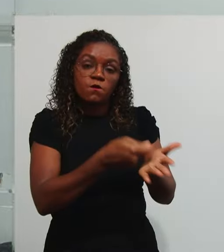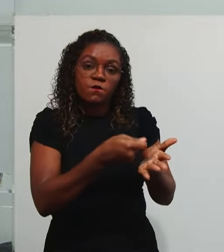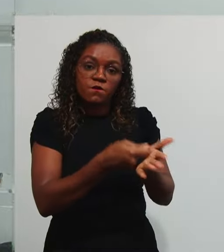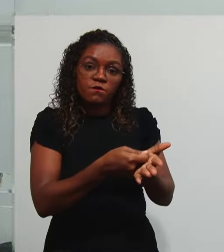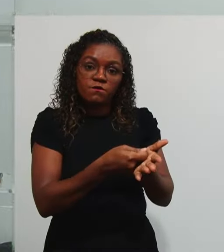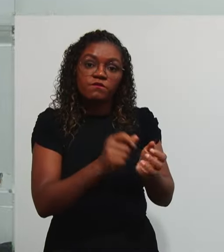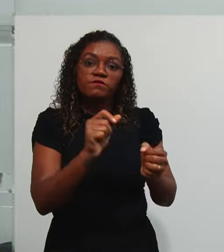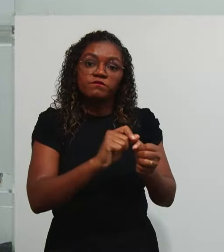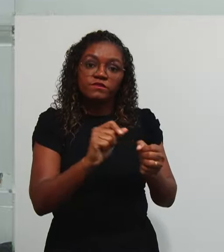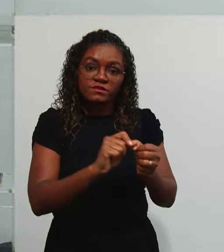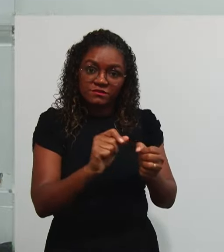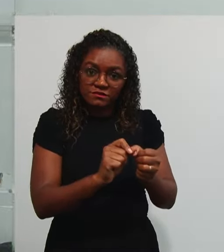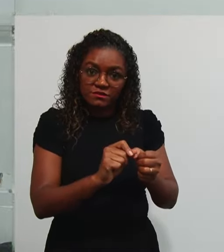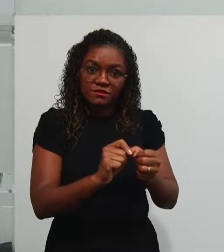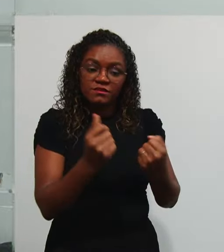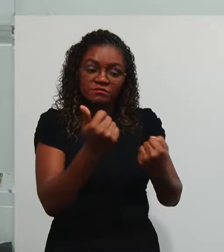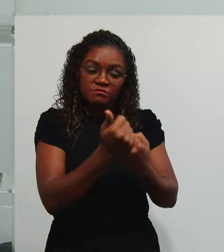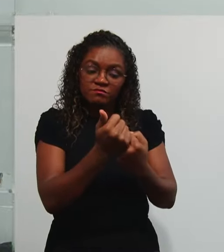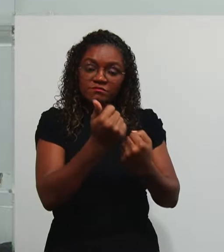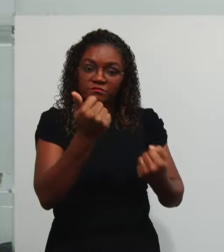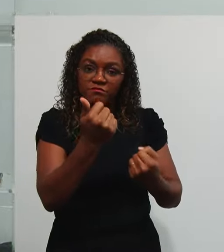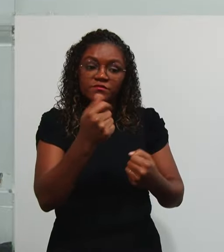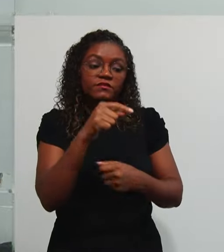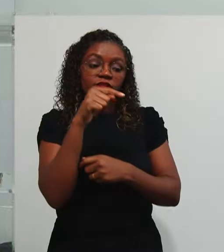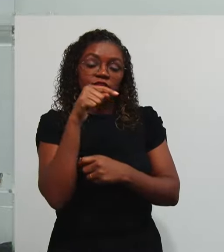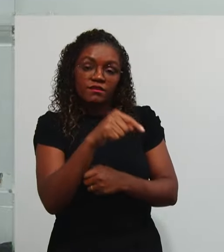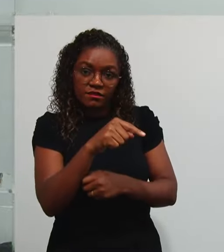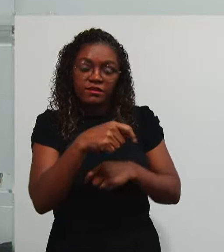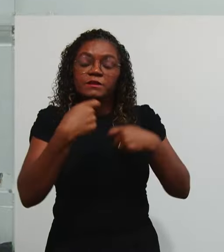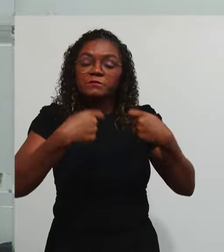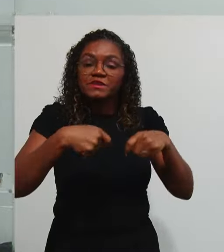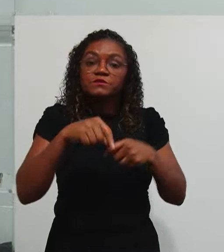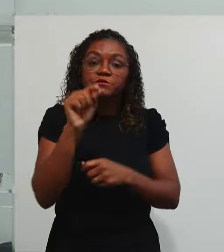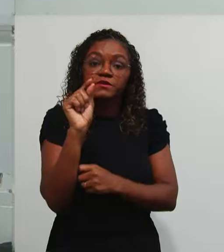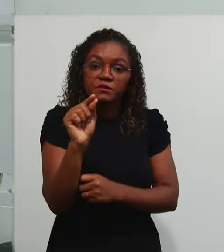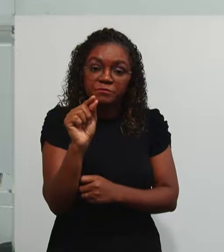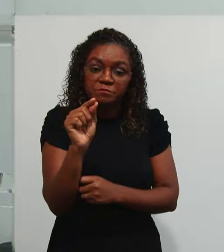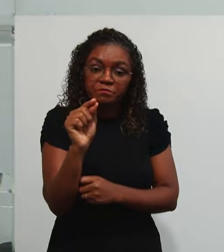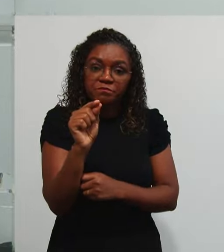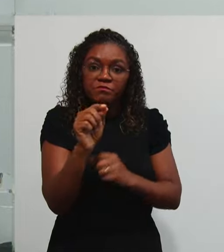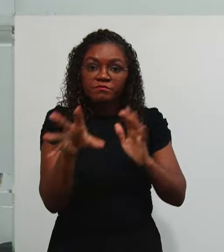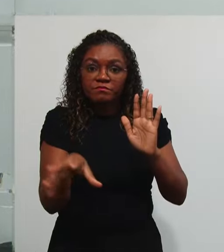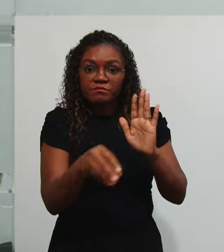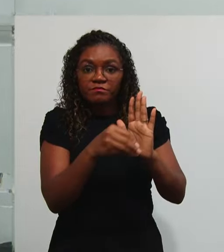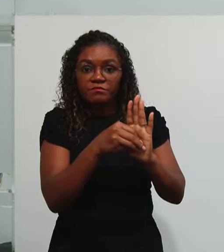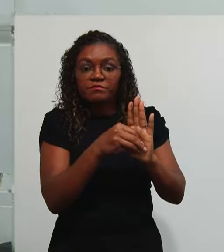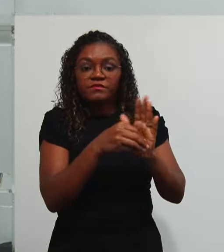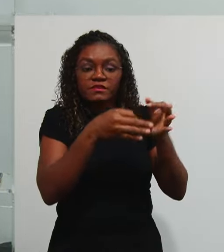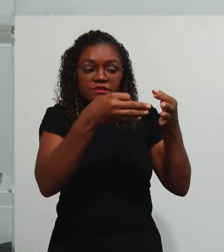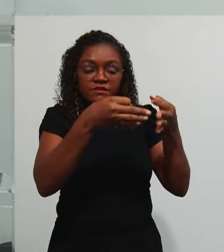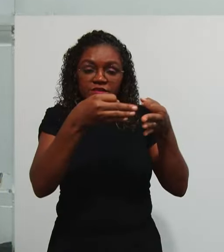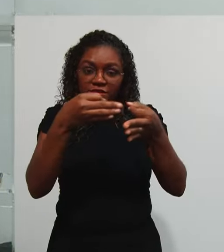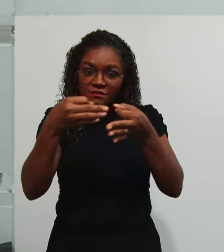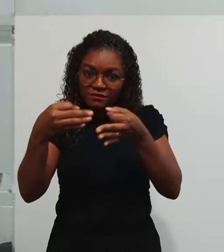Acessórias E esses Por sua vez Precisa Estar Dentro Da métrica Da prestação De